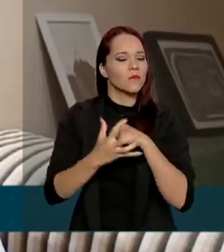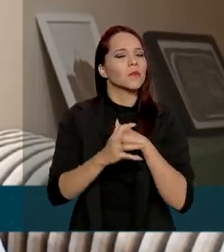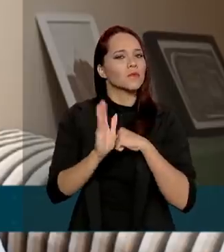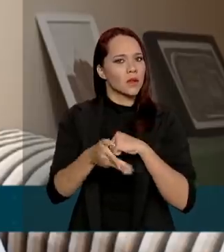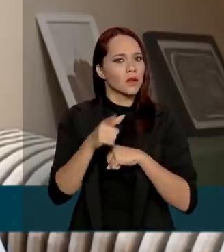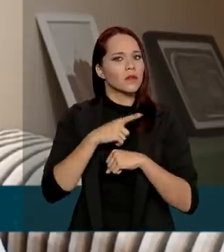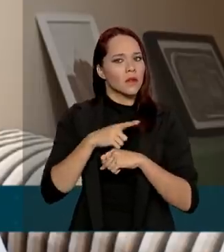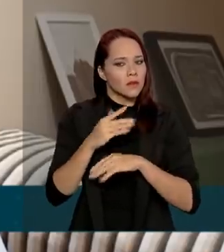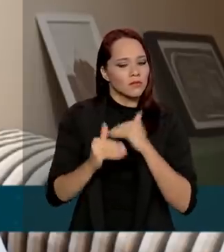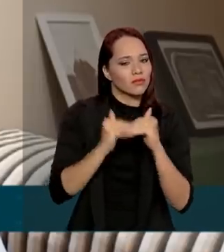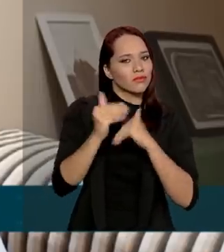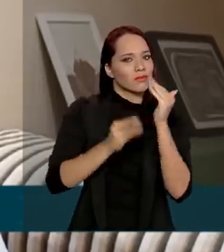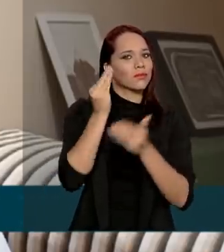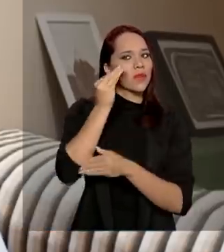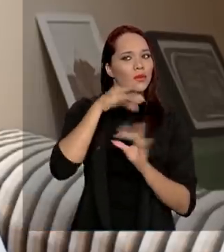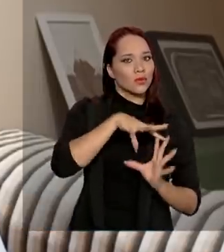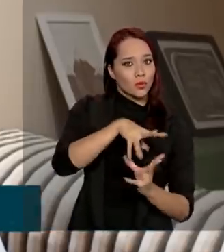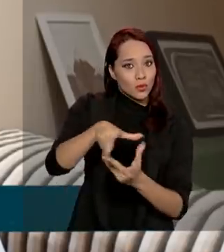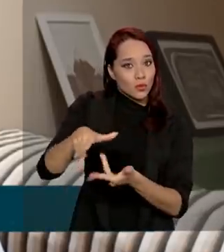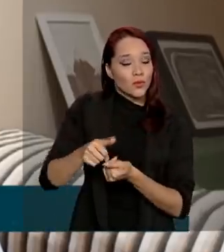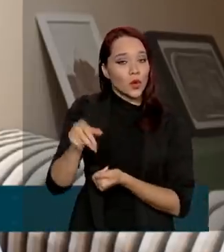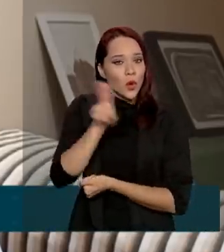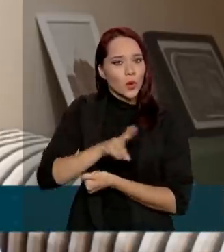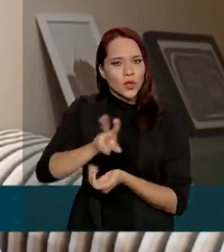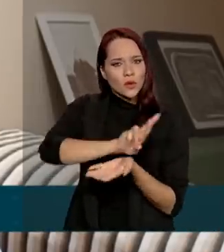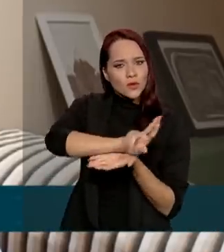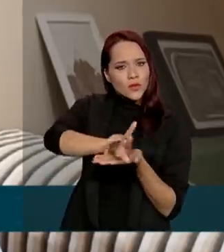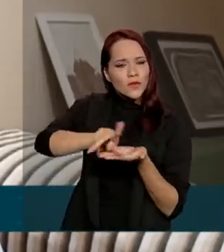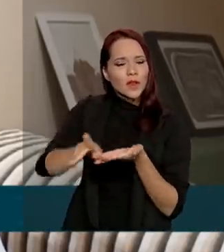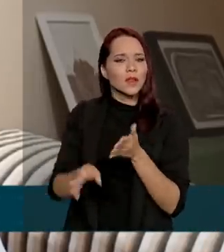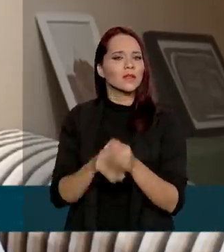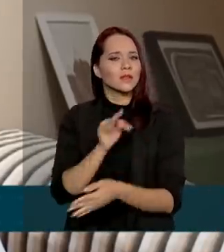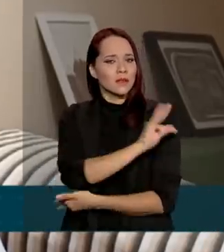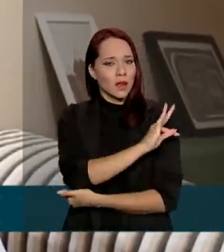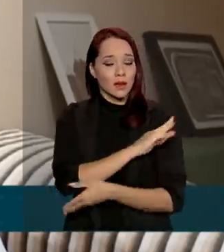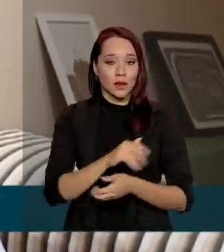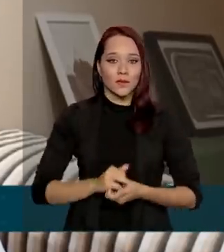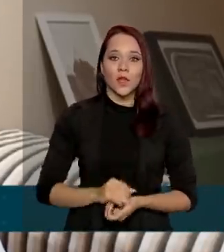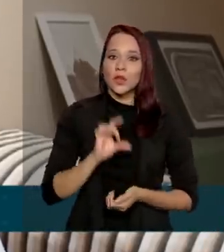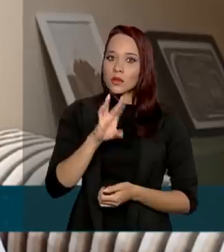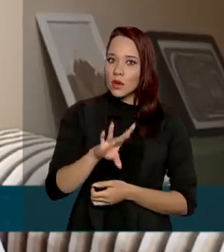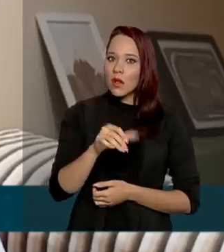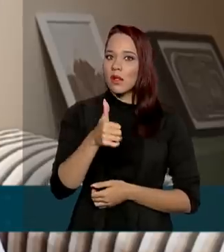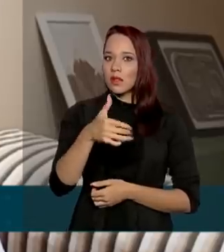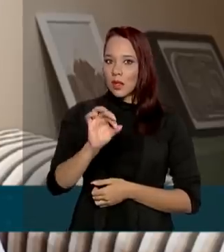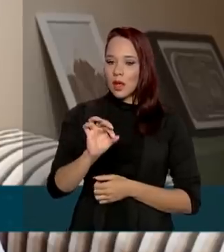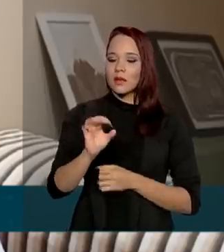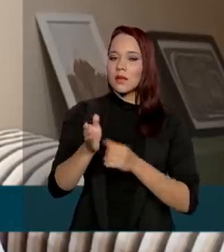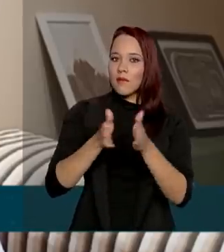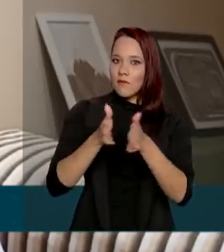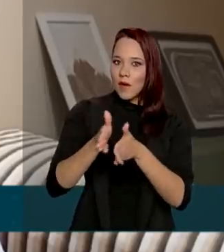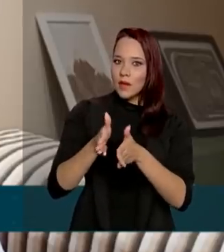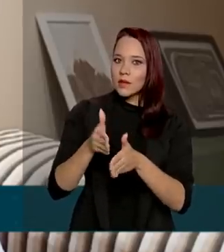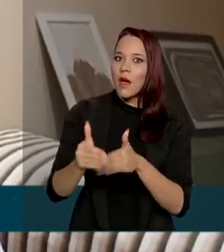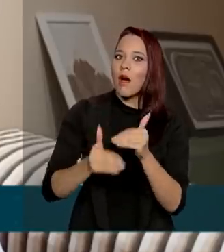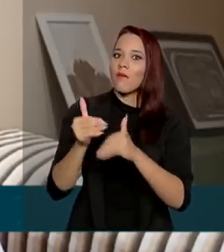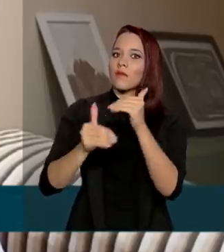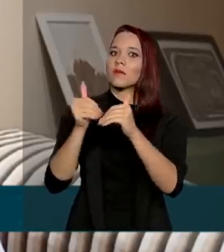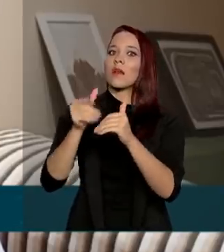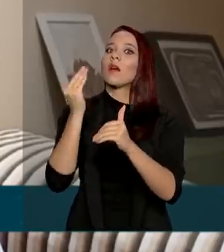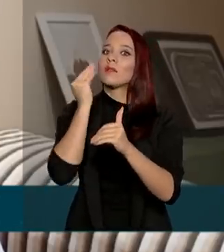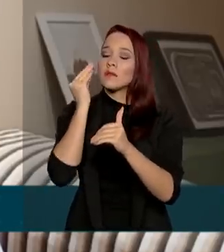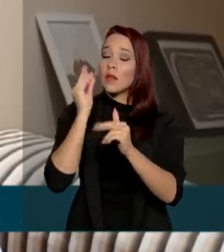em desenvolvimento no mundo, usando diferentes técnicas. Apenas 10 estão em fase avançada de